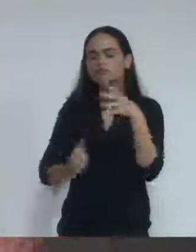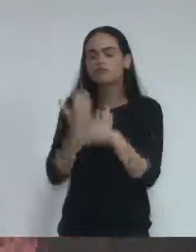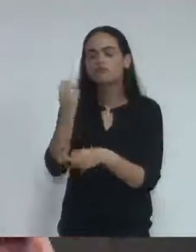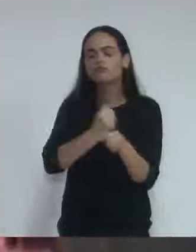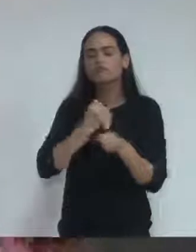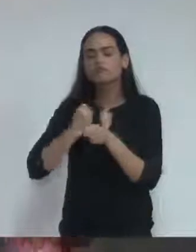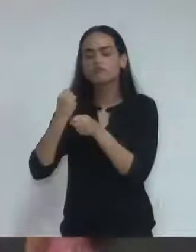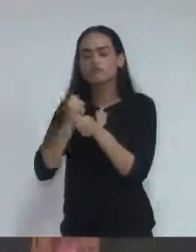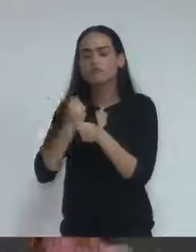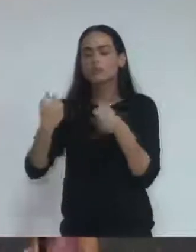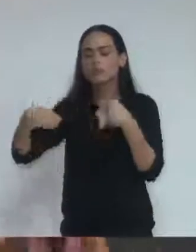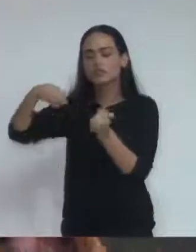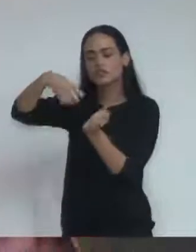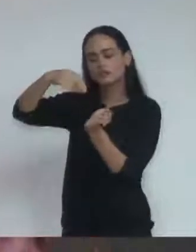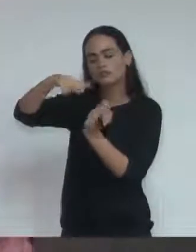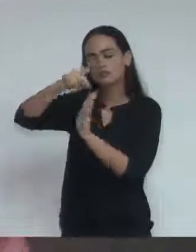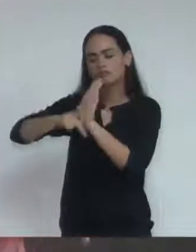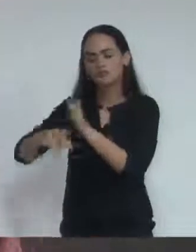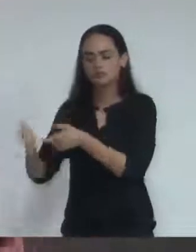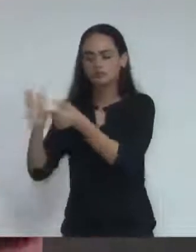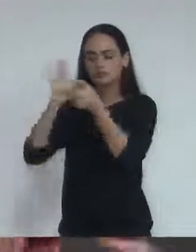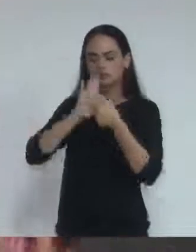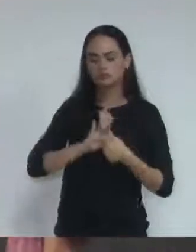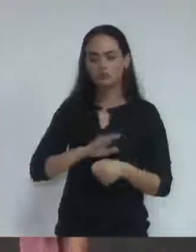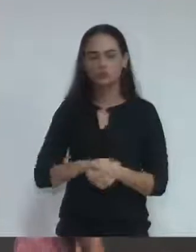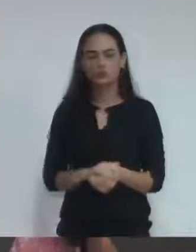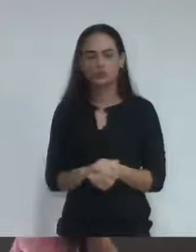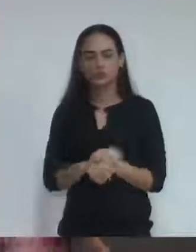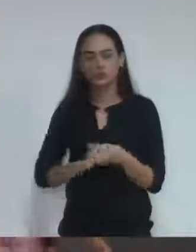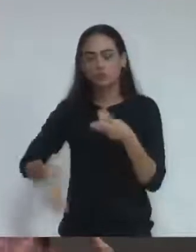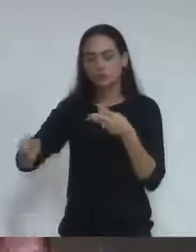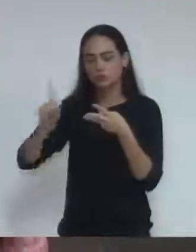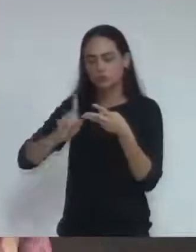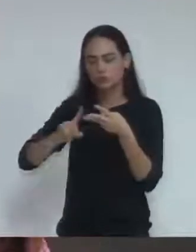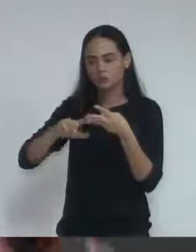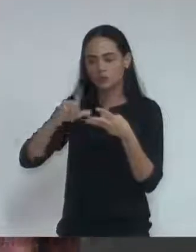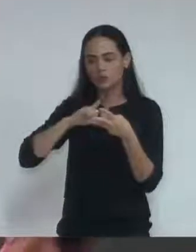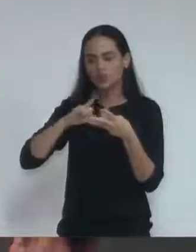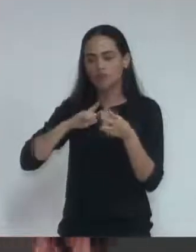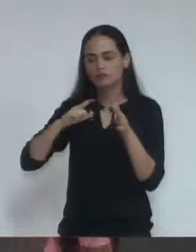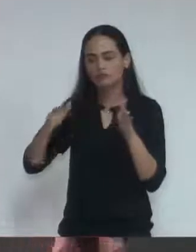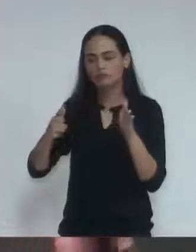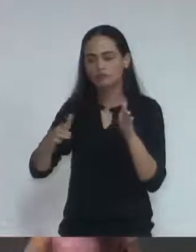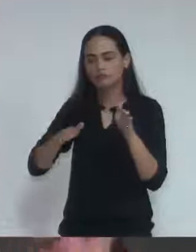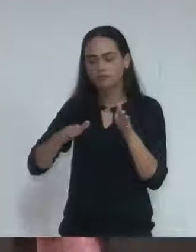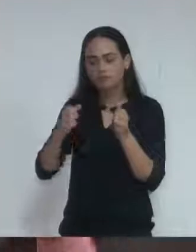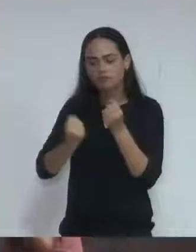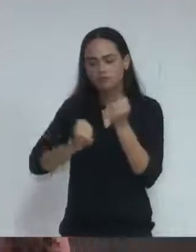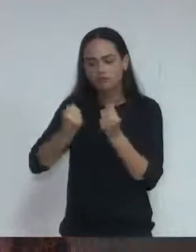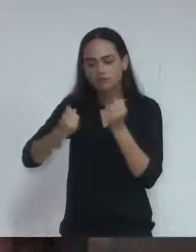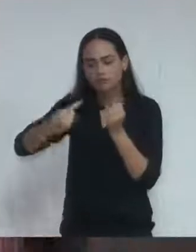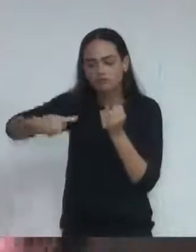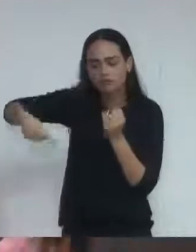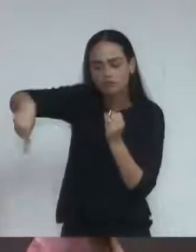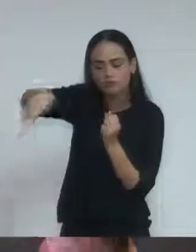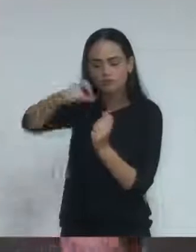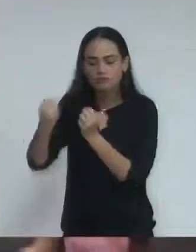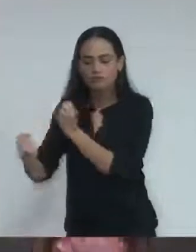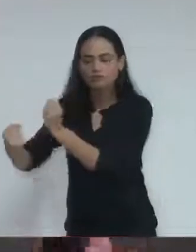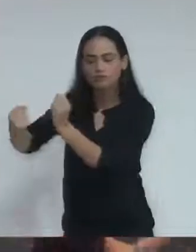3. Existe algum projeto para a construção de uma rotatória na Estrada da Capela, que permita melhor acessibilidade aos